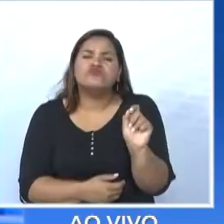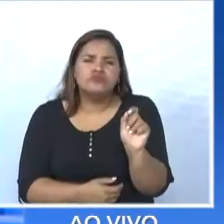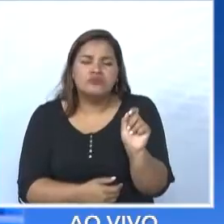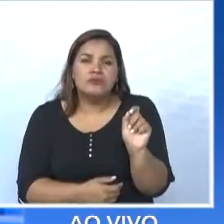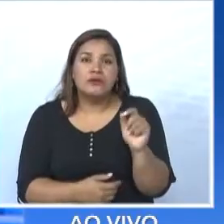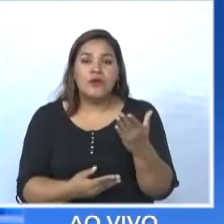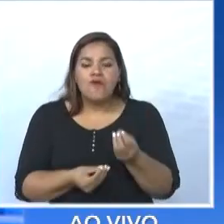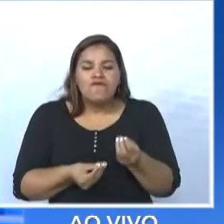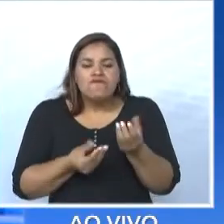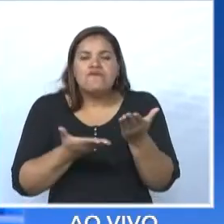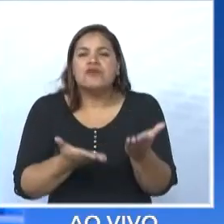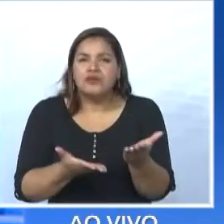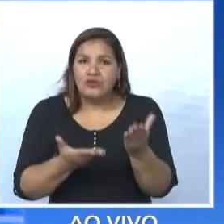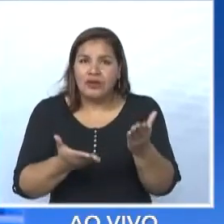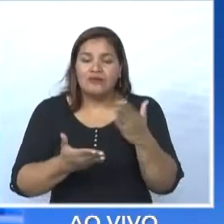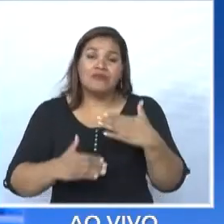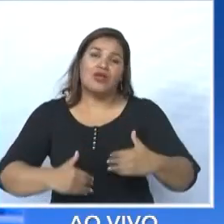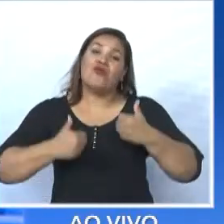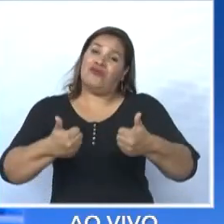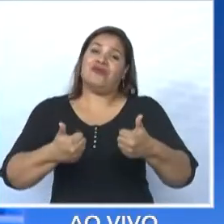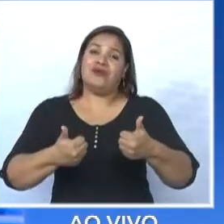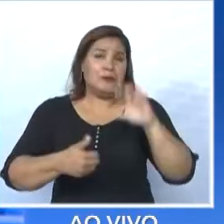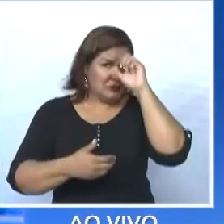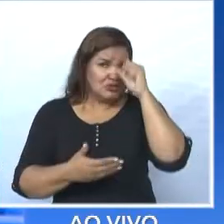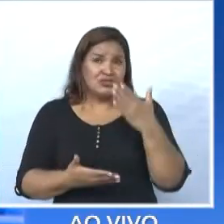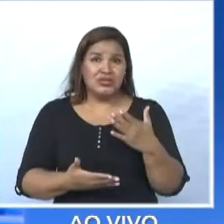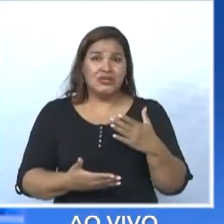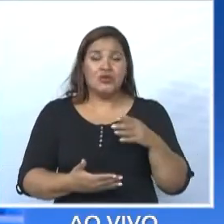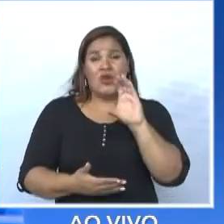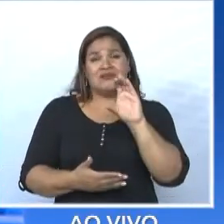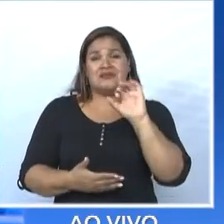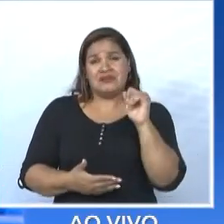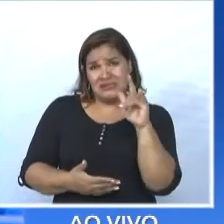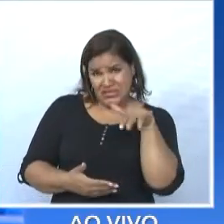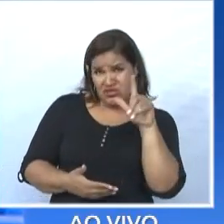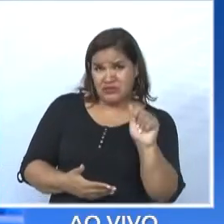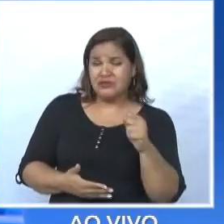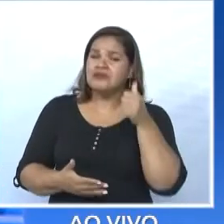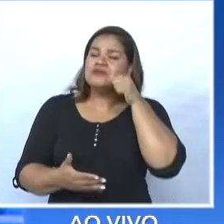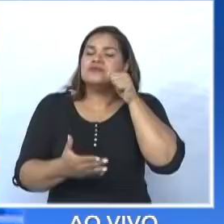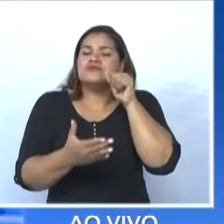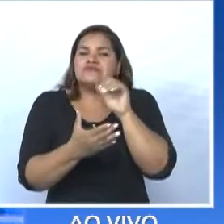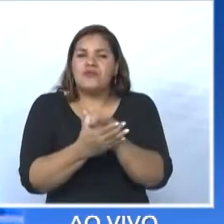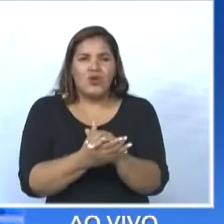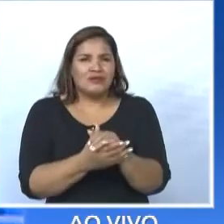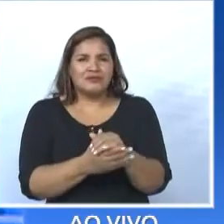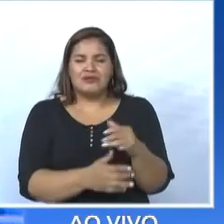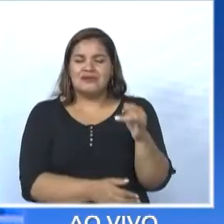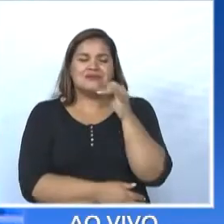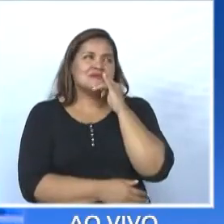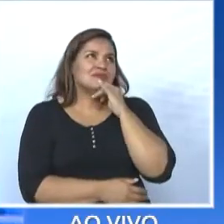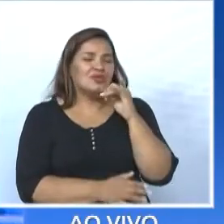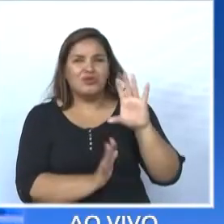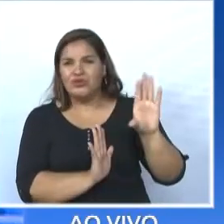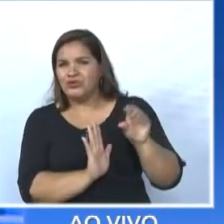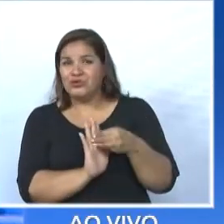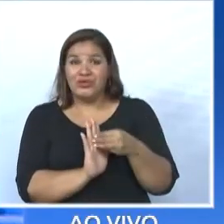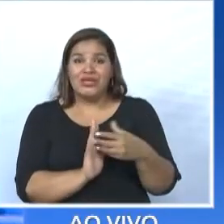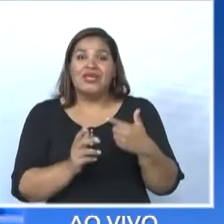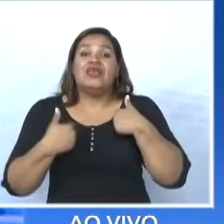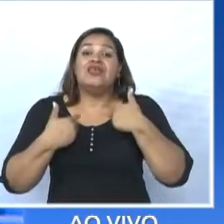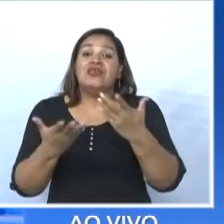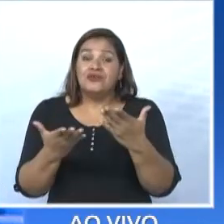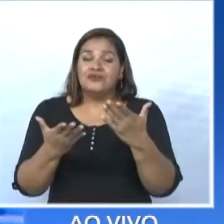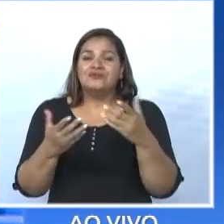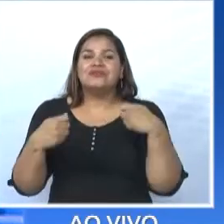para ele uma condição melhor. Aprendi muito com a Cíntia, minha esposa, uma pessoa espetacular que a gente tem que manter a unidade da